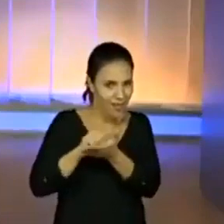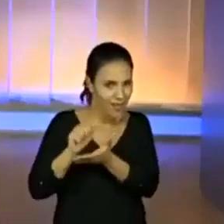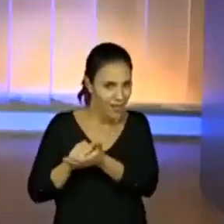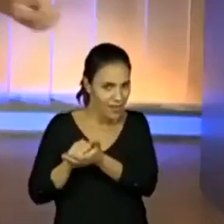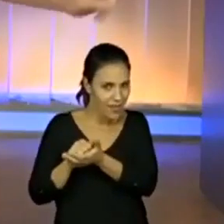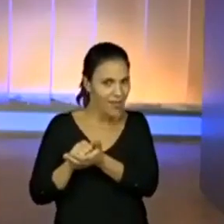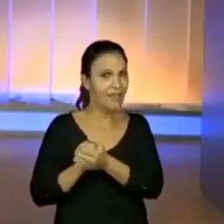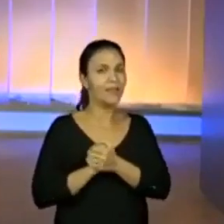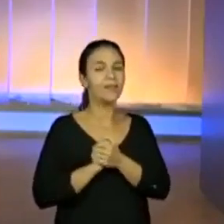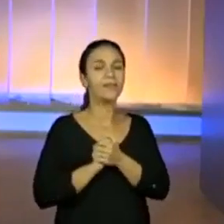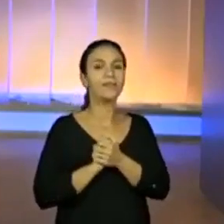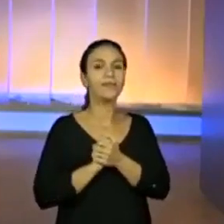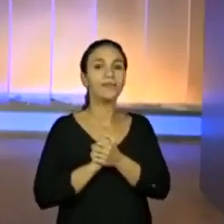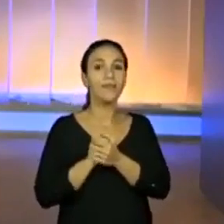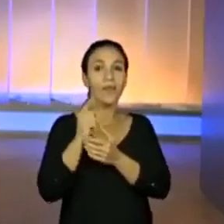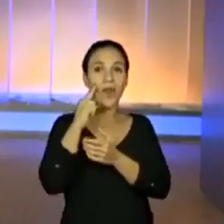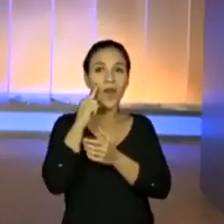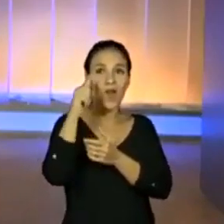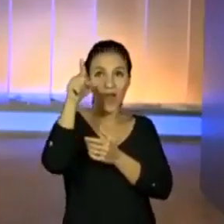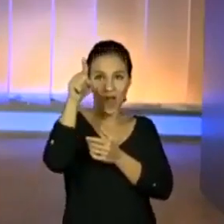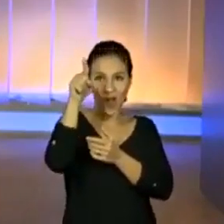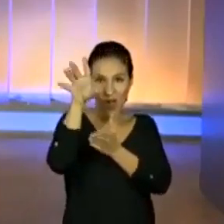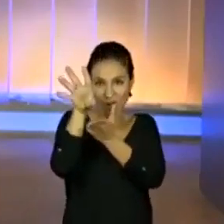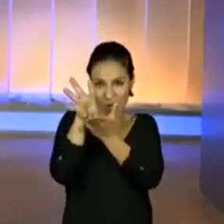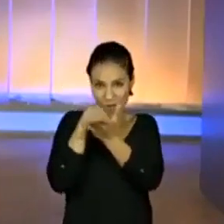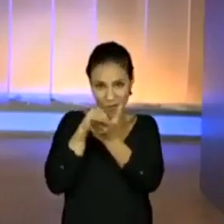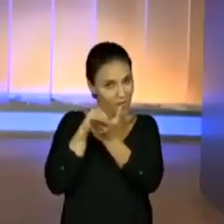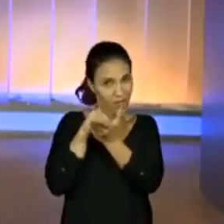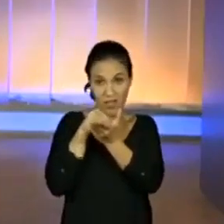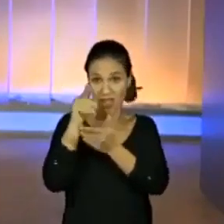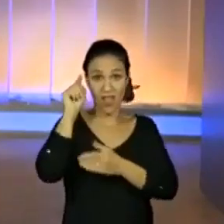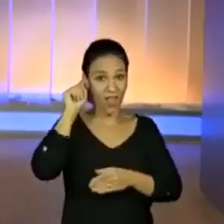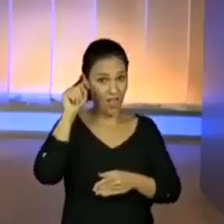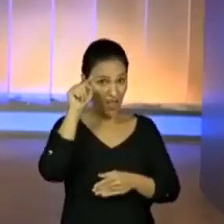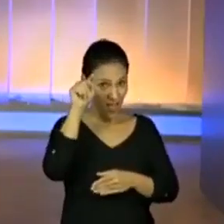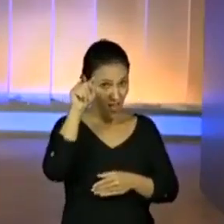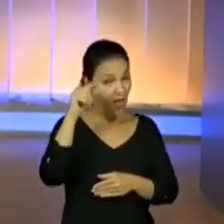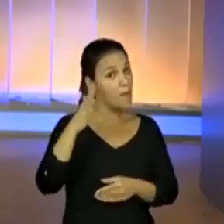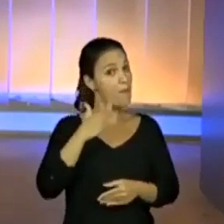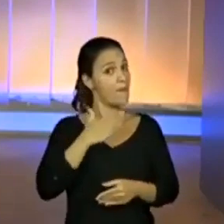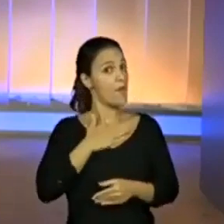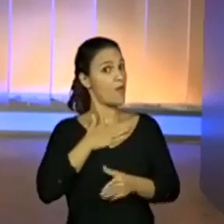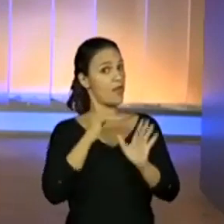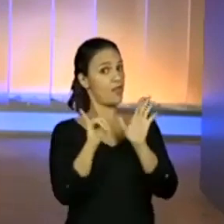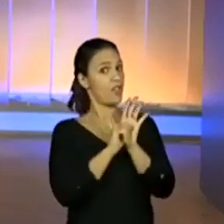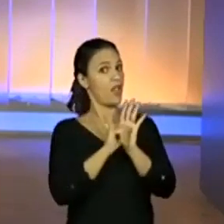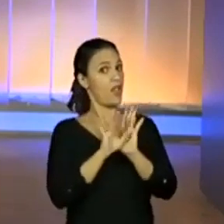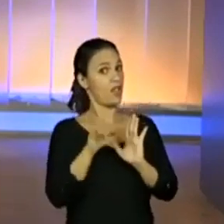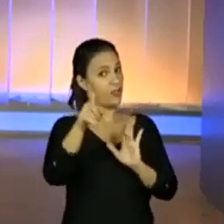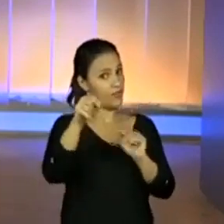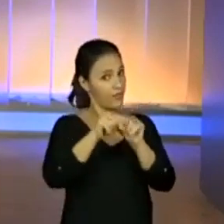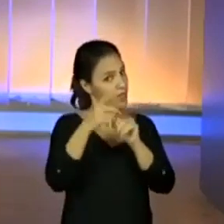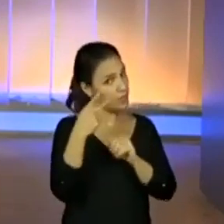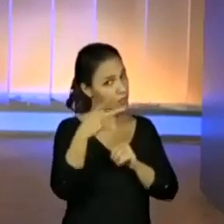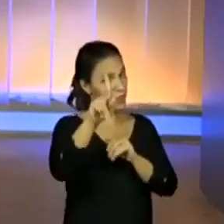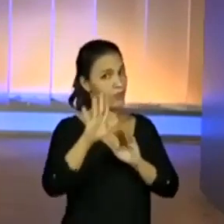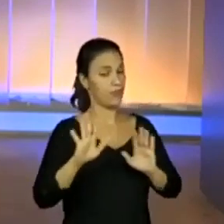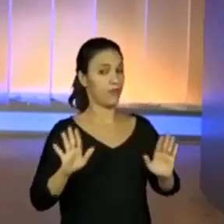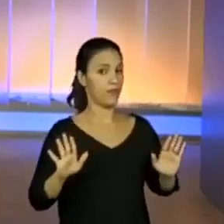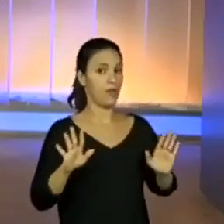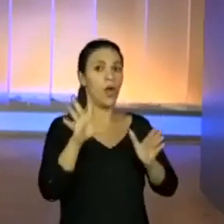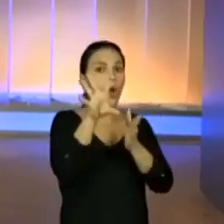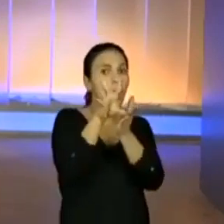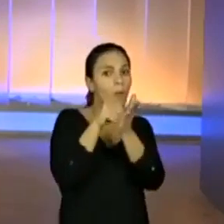ó. Não é para colar isso daqui, não, porque essa é a minha identidade. É para fazer a sua. Você copia as